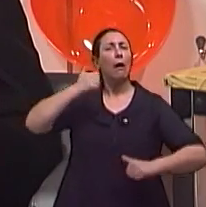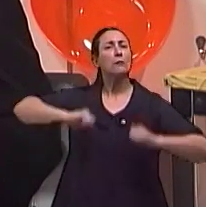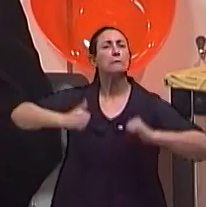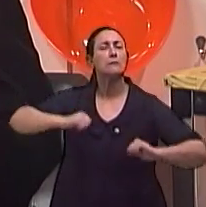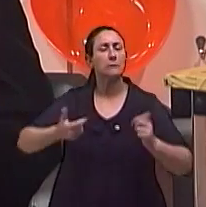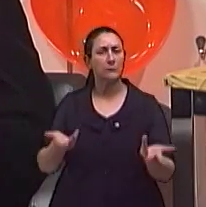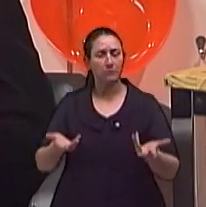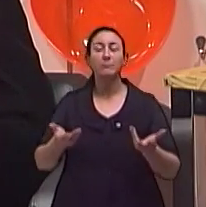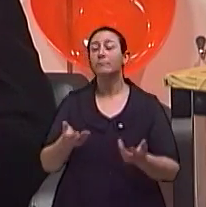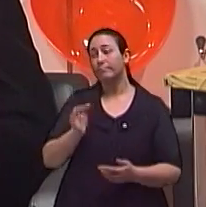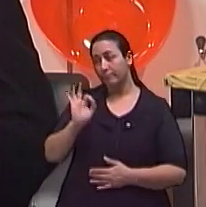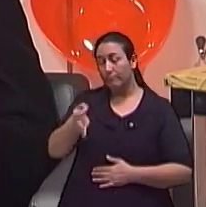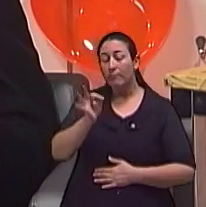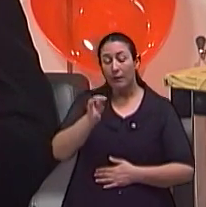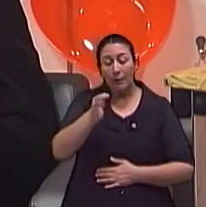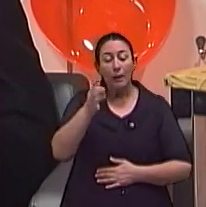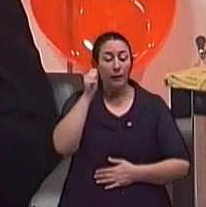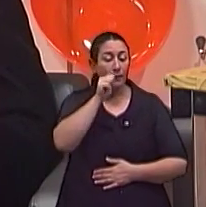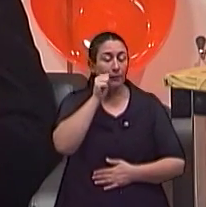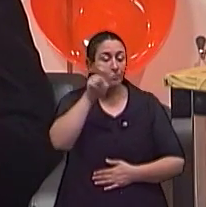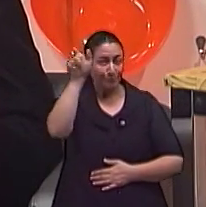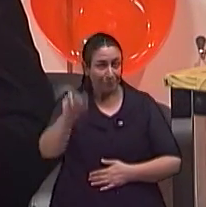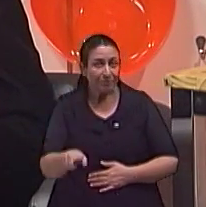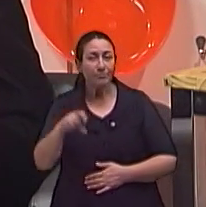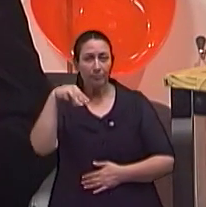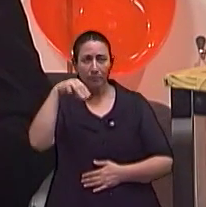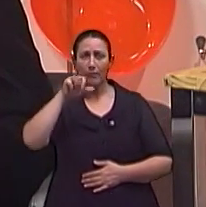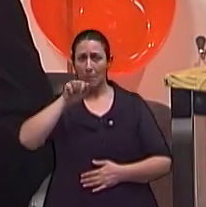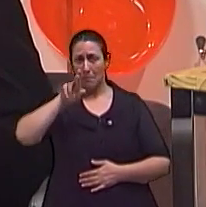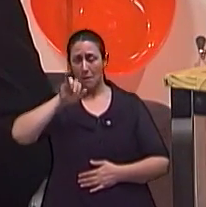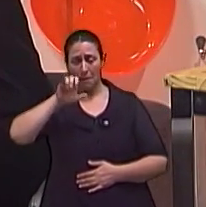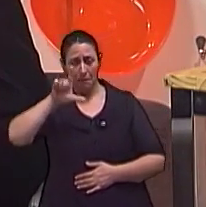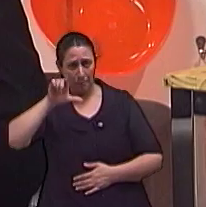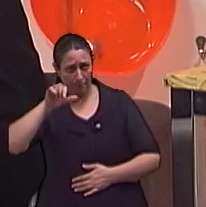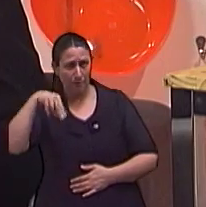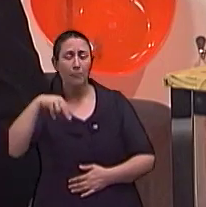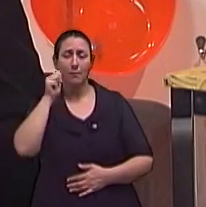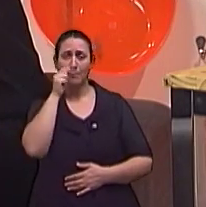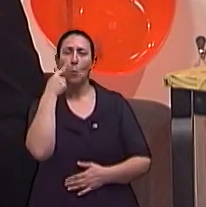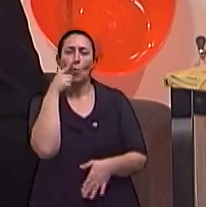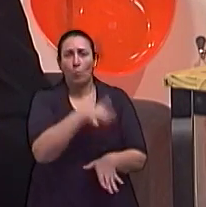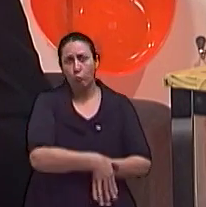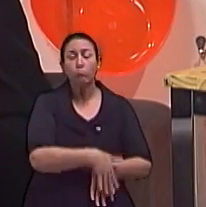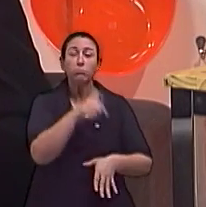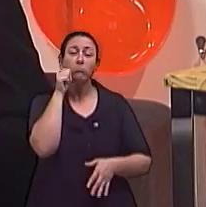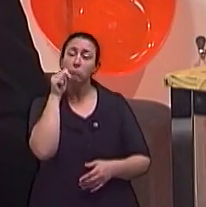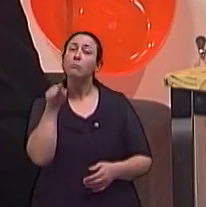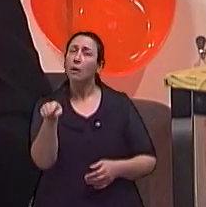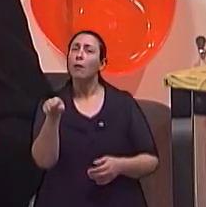ser, no caso da Merlin Monroe, buscou sempre ser uma atriz que desempenha bem o seu papel, tanto que ela foi para